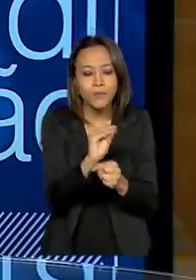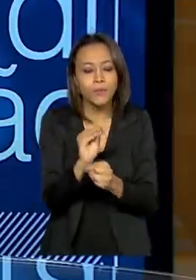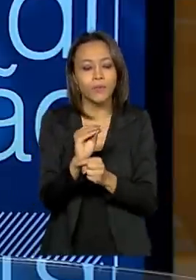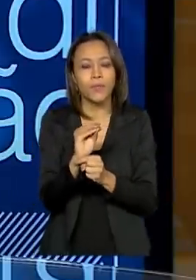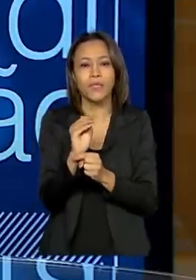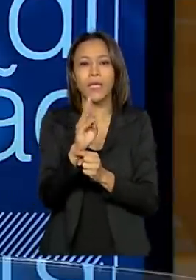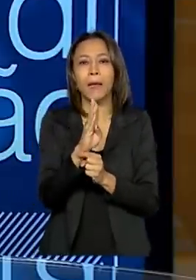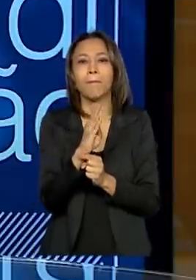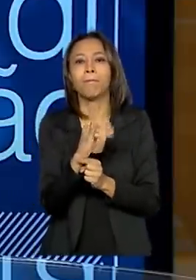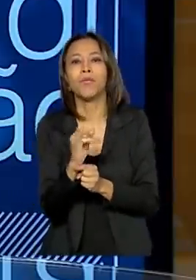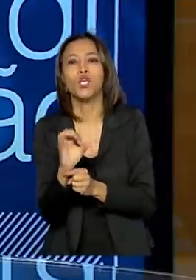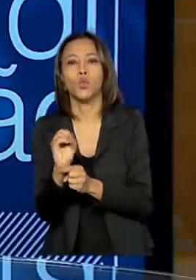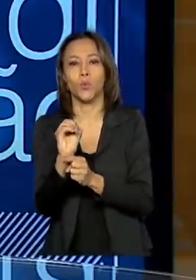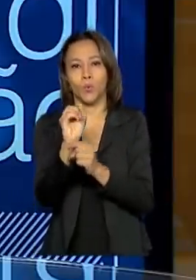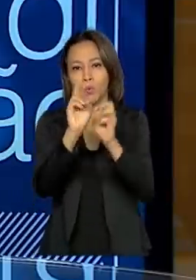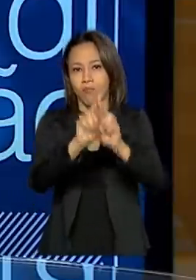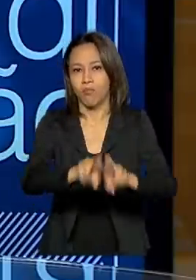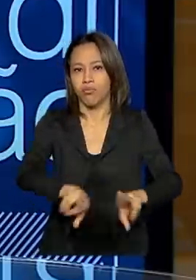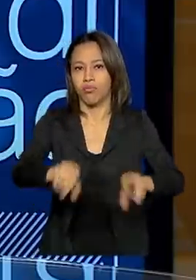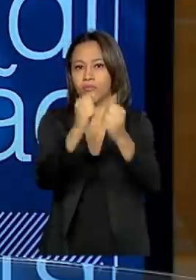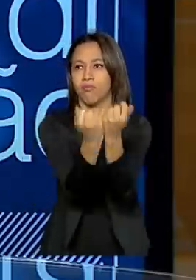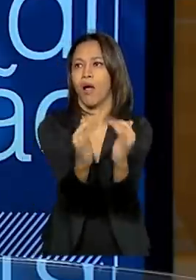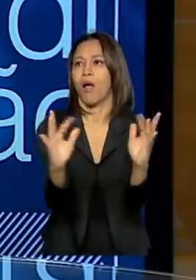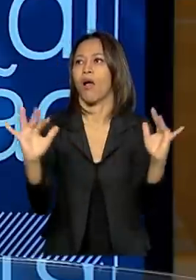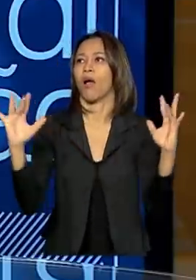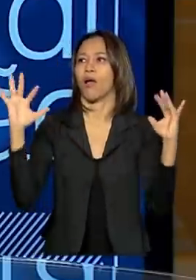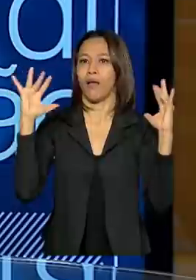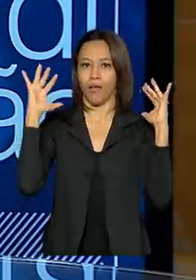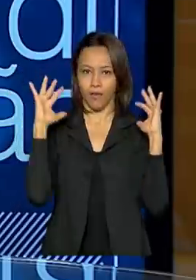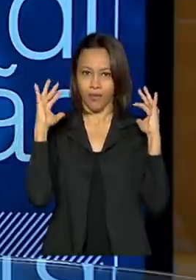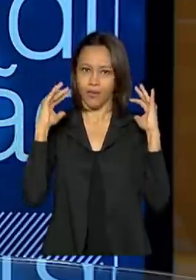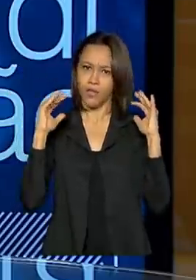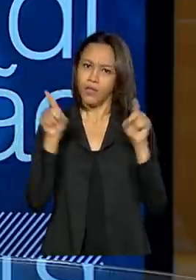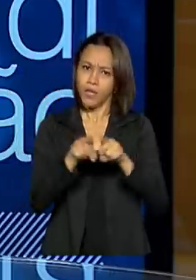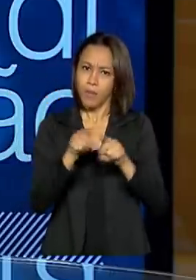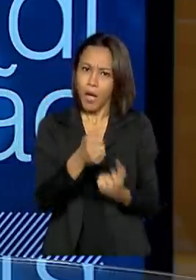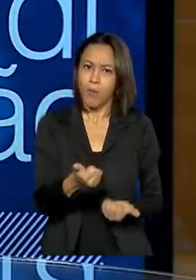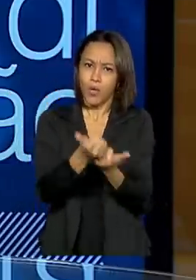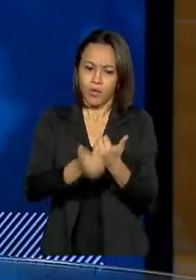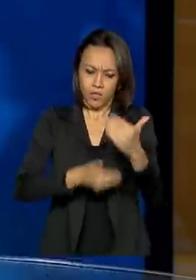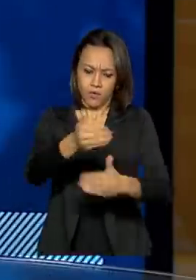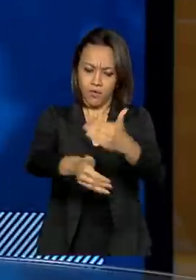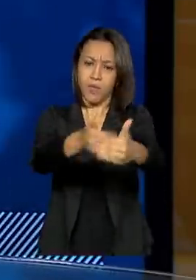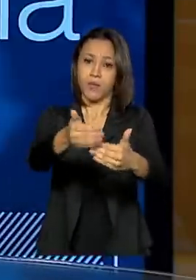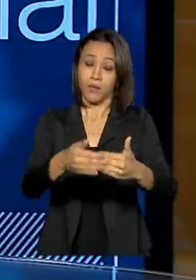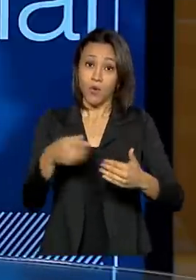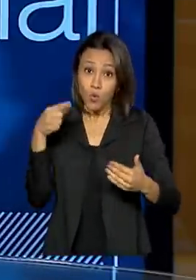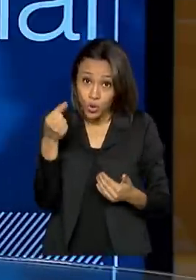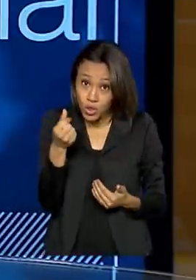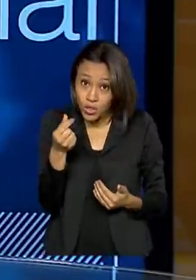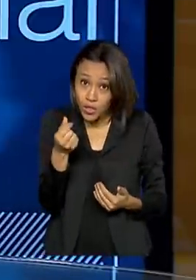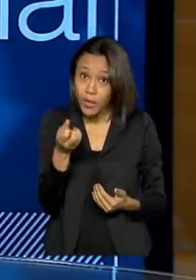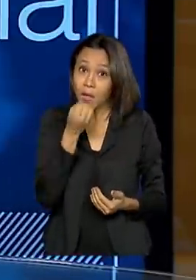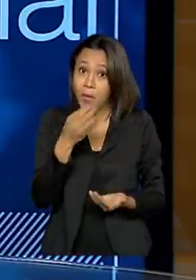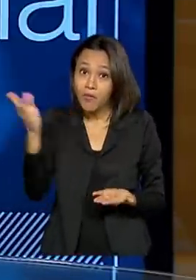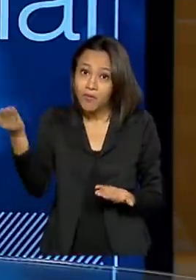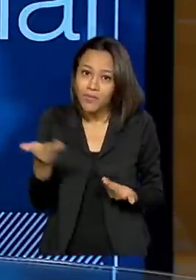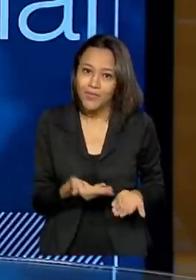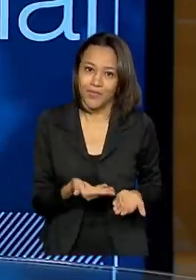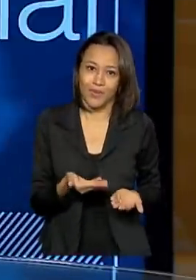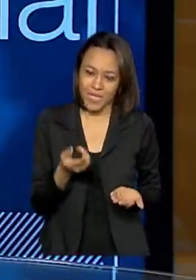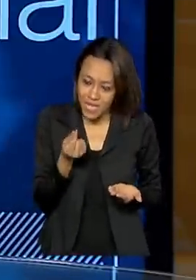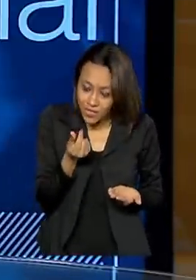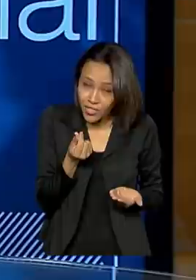biodiversidade e o etnodesenvolvimento. Eu acho que o dinheiro é bem-vindo, e eu quero que ele chegue na ponta aos